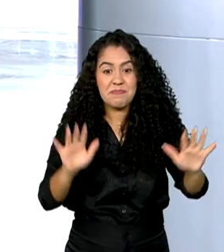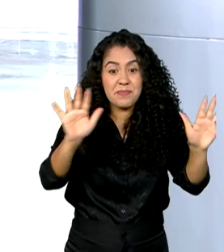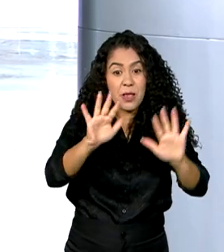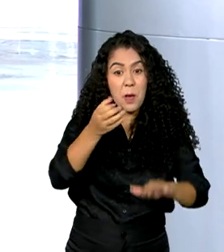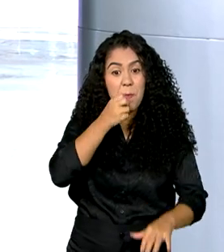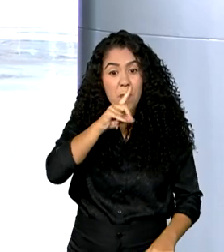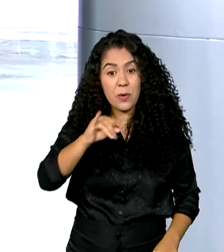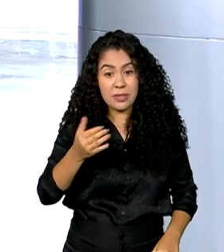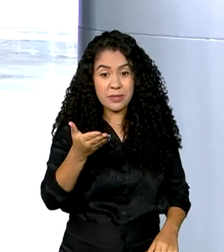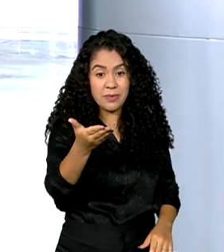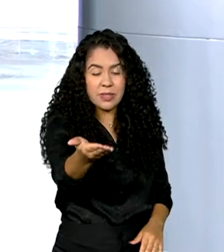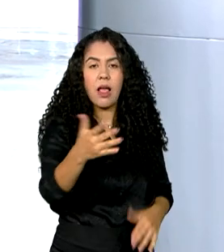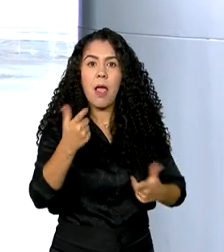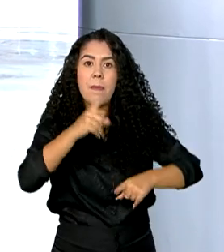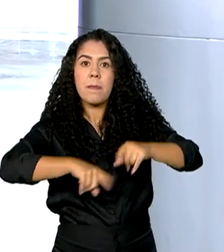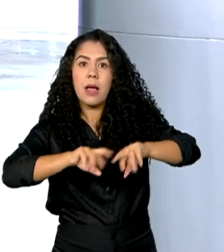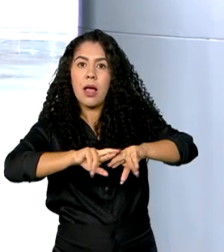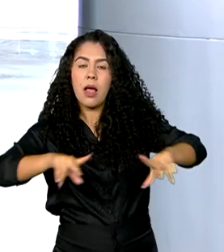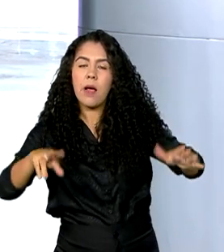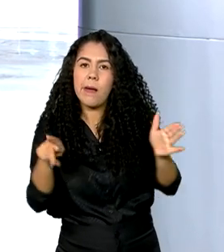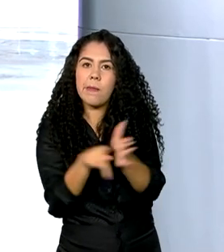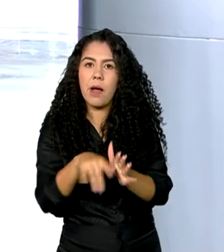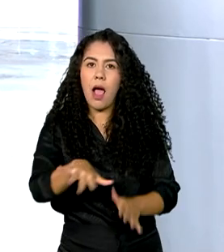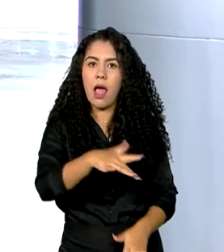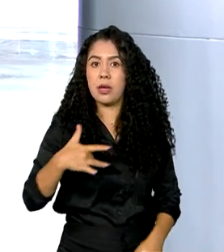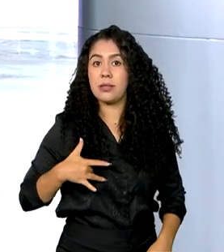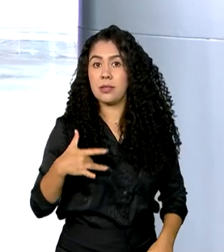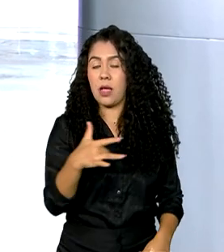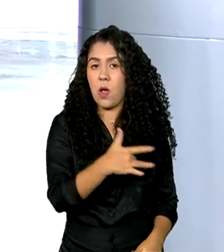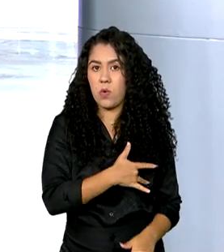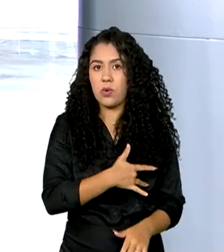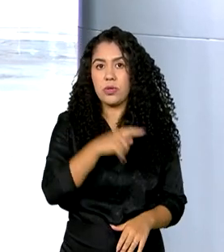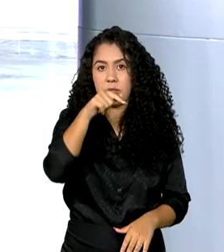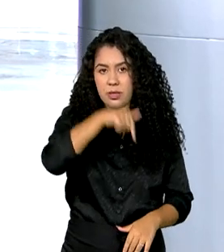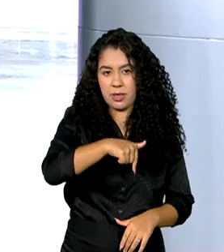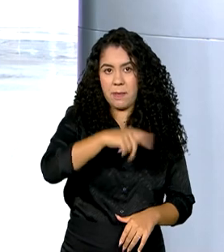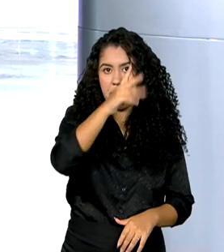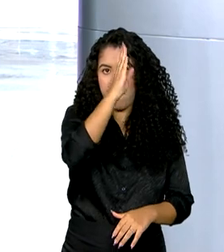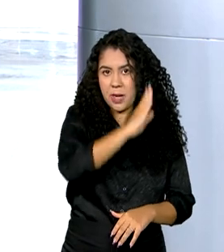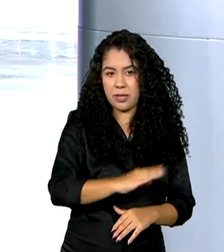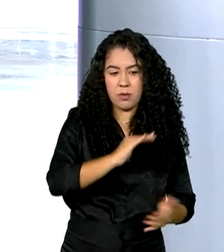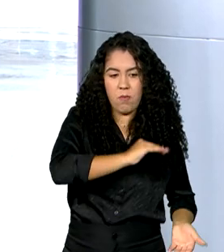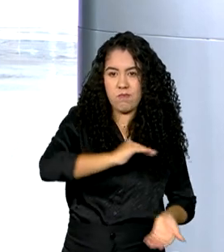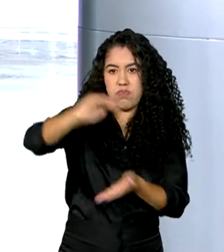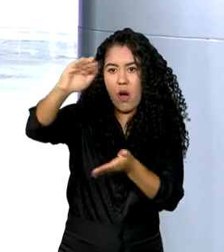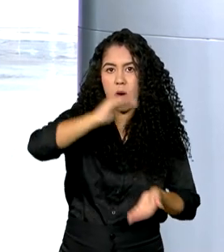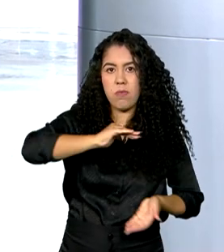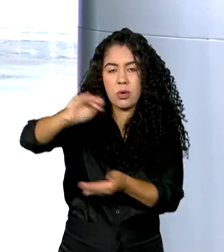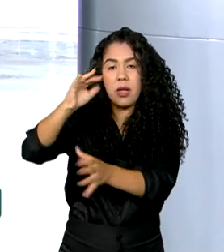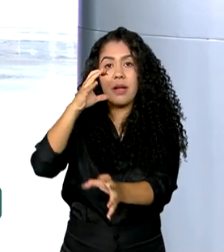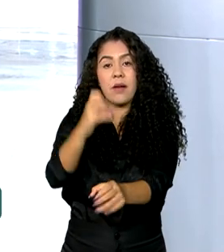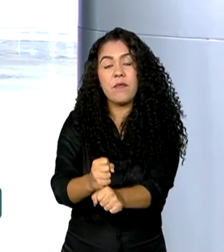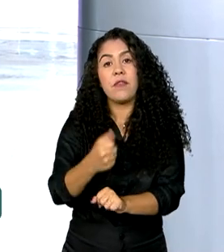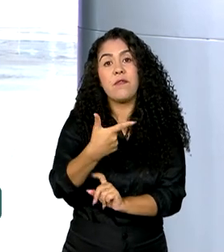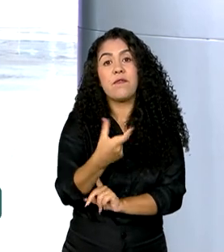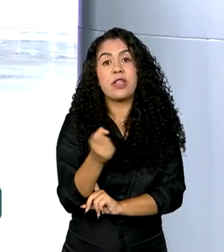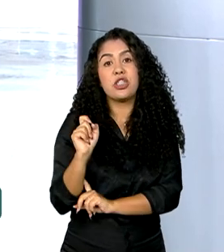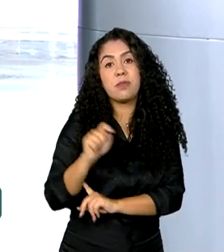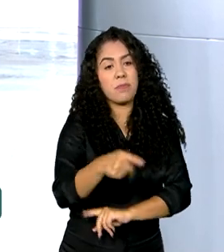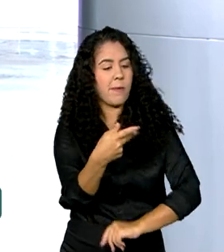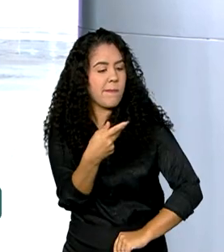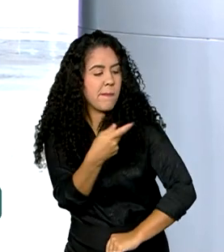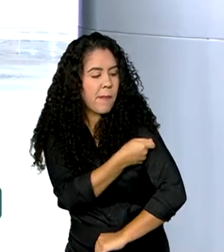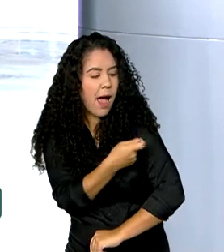São insumos considerados estratégicos em saúde. O governo brasileiro está doando ao Líbano 20 mil seringas com